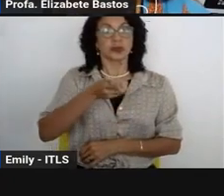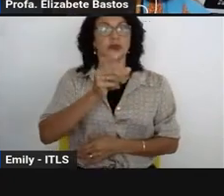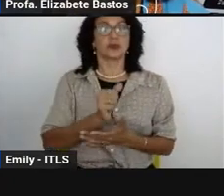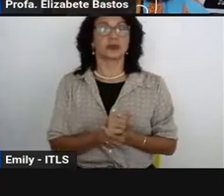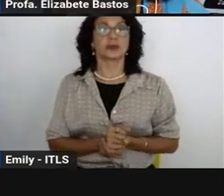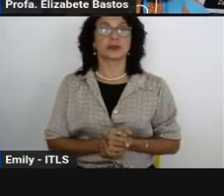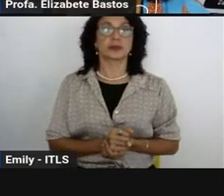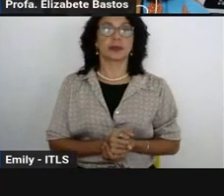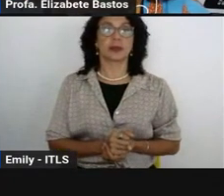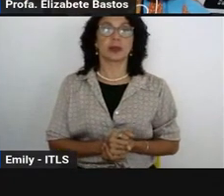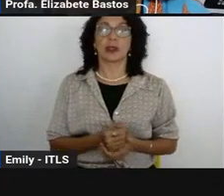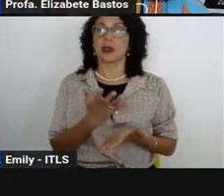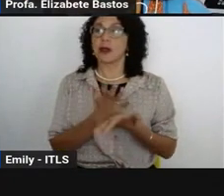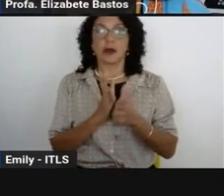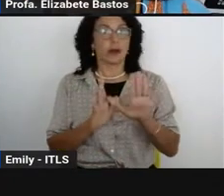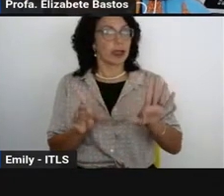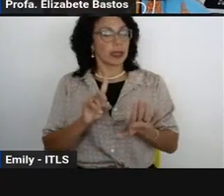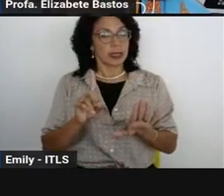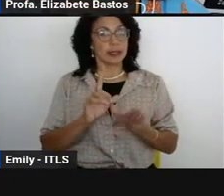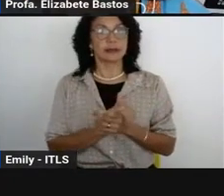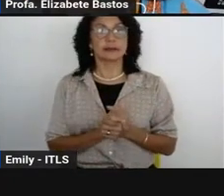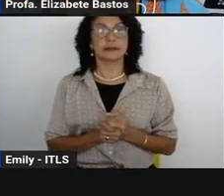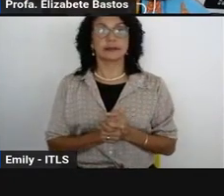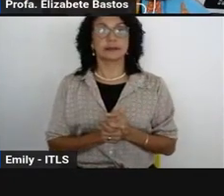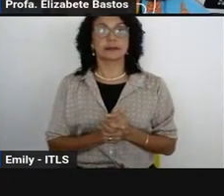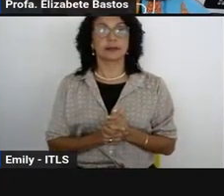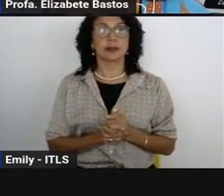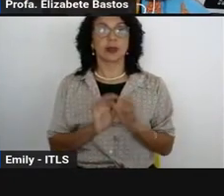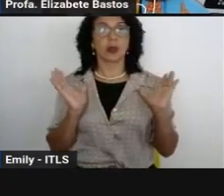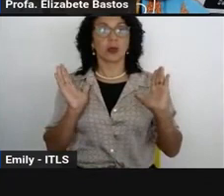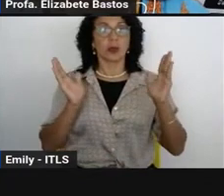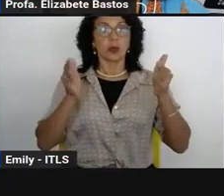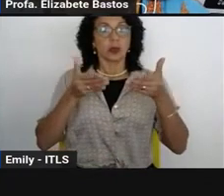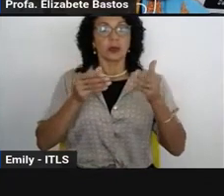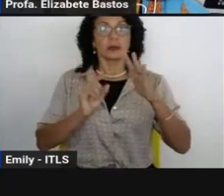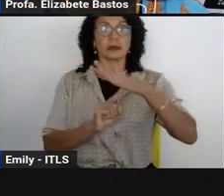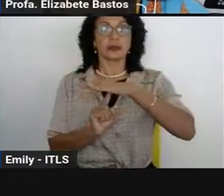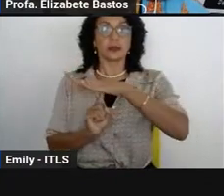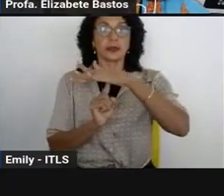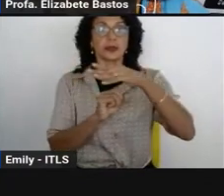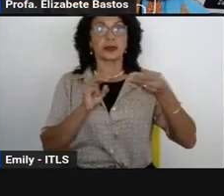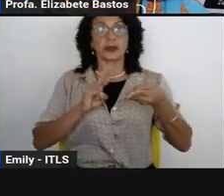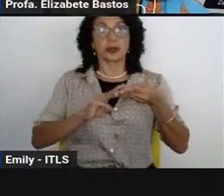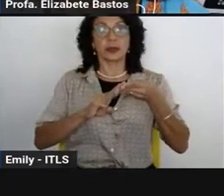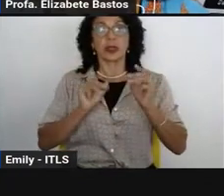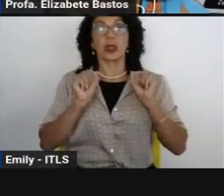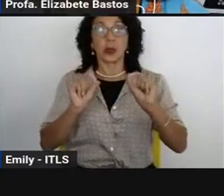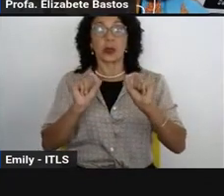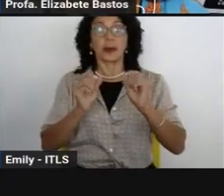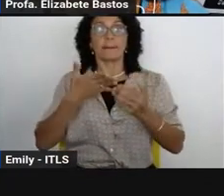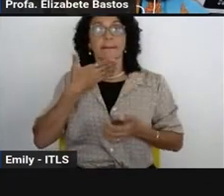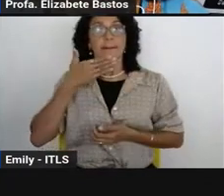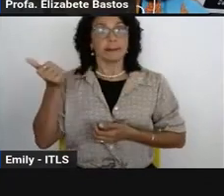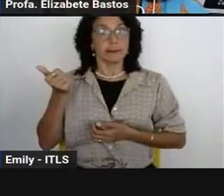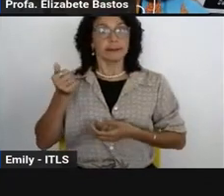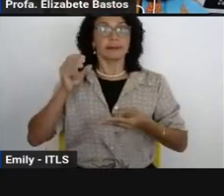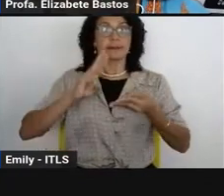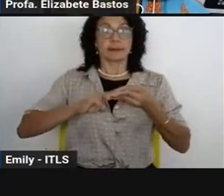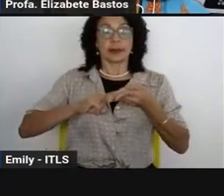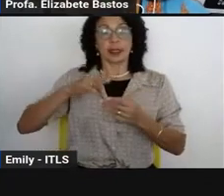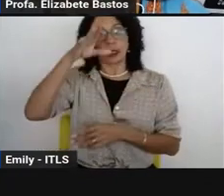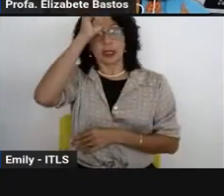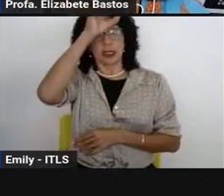leitivo 2023. Um dos princípios das Feiras de Matemática é melhorar os processos de ensino e aprendizagem na matemática